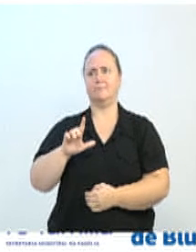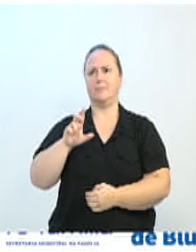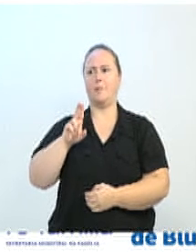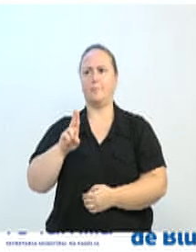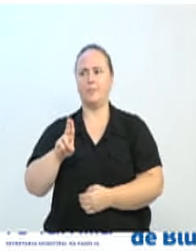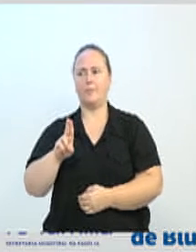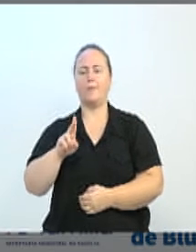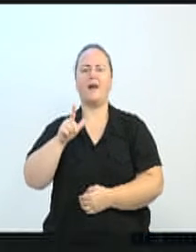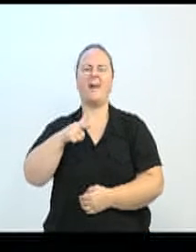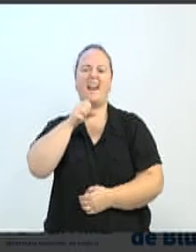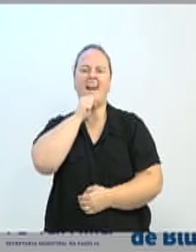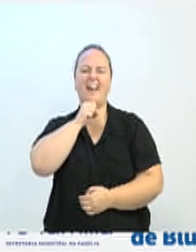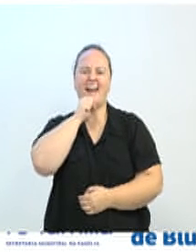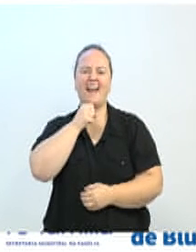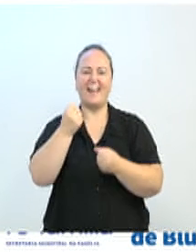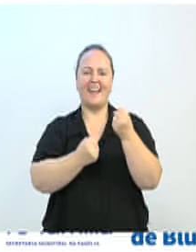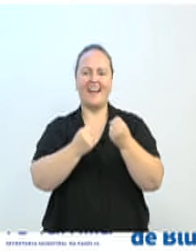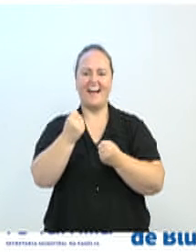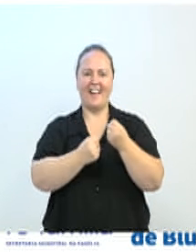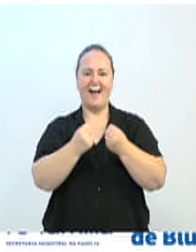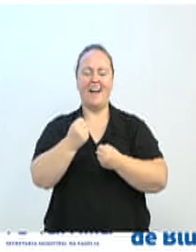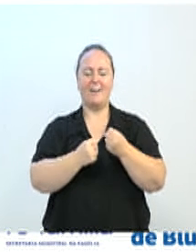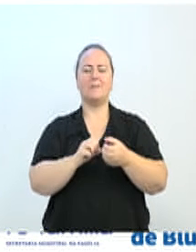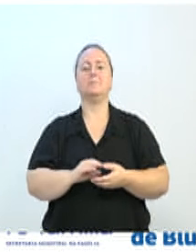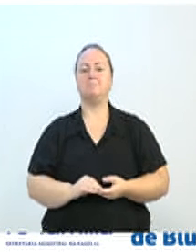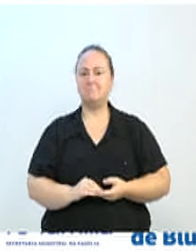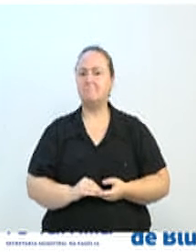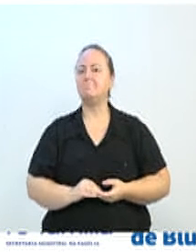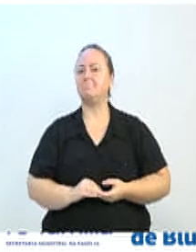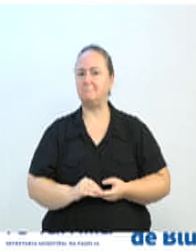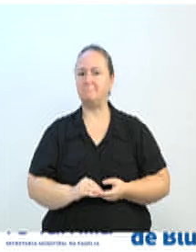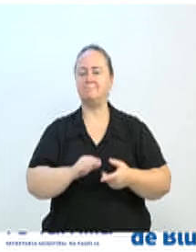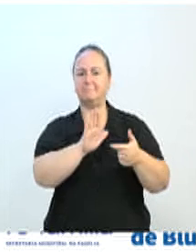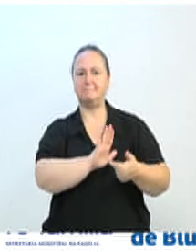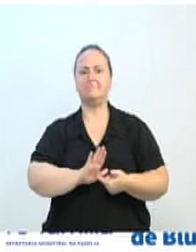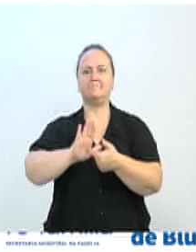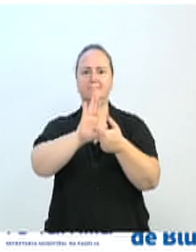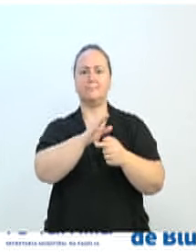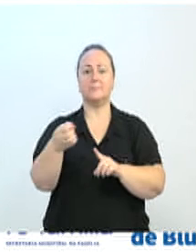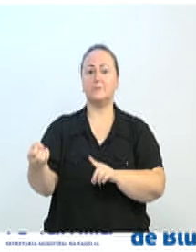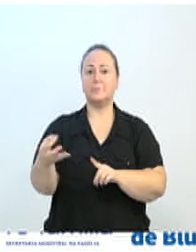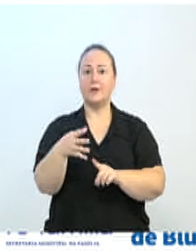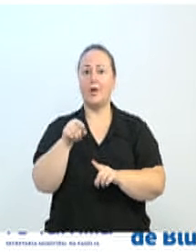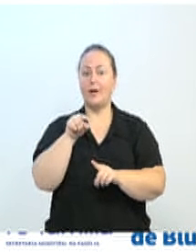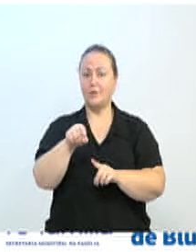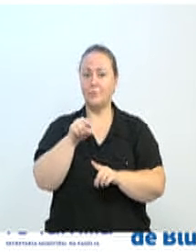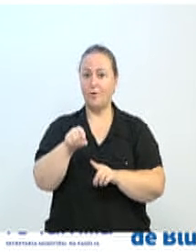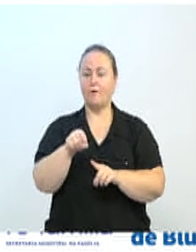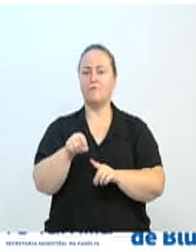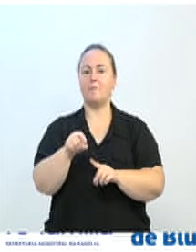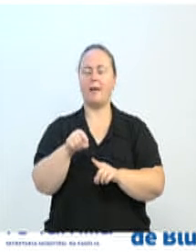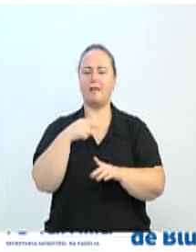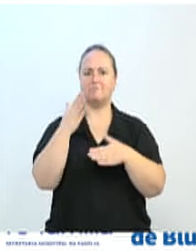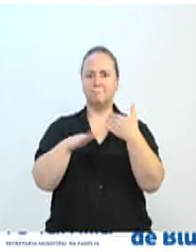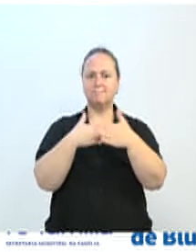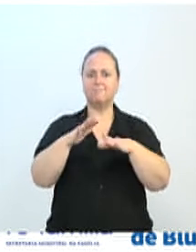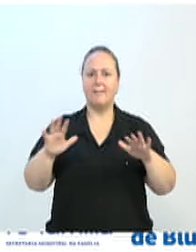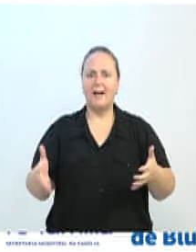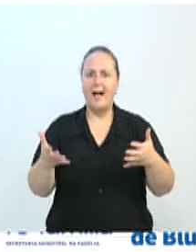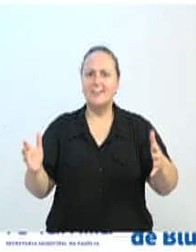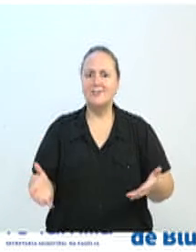Cars. Isso vai ser uma atração para a feira, traz um segmento novo para que dê uma movimentada melhor na feira.